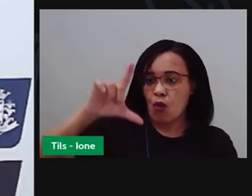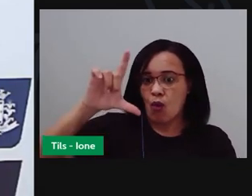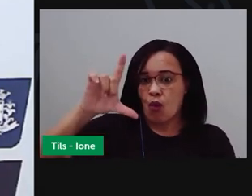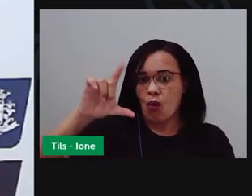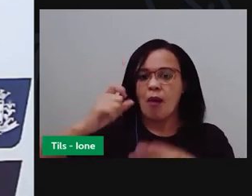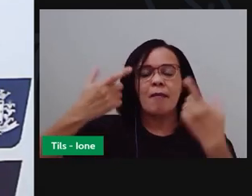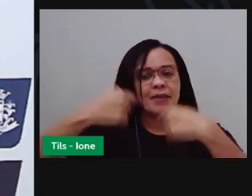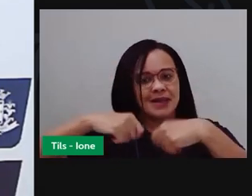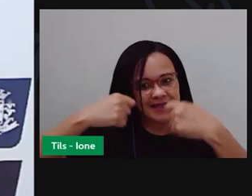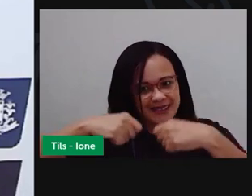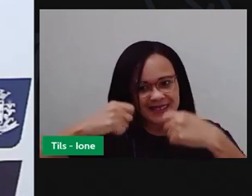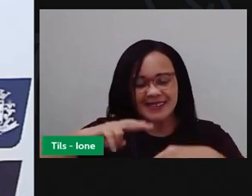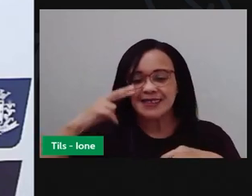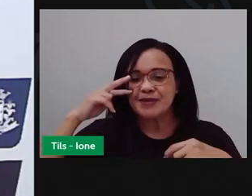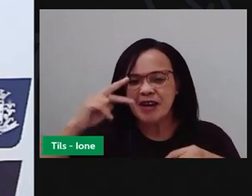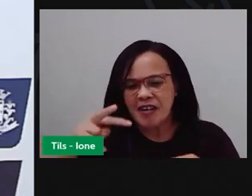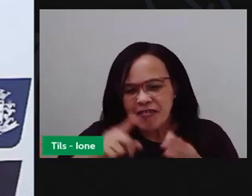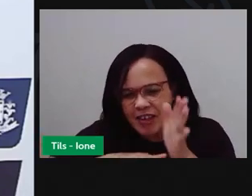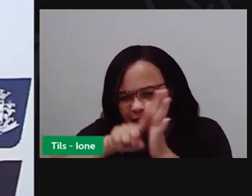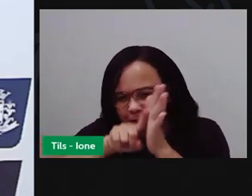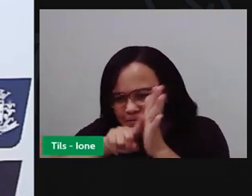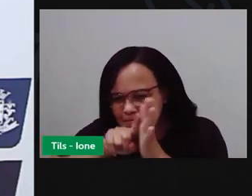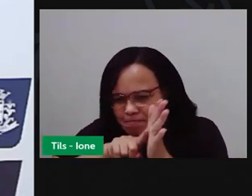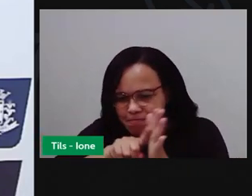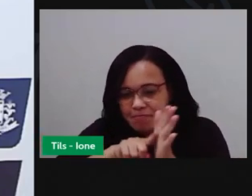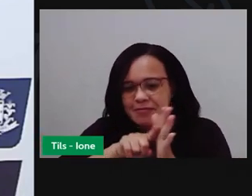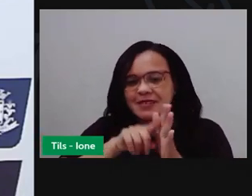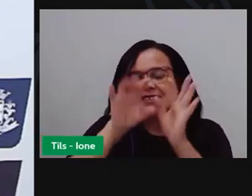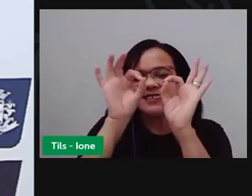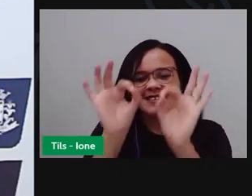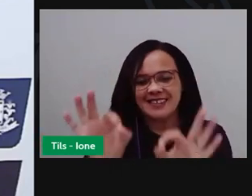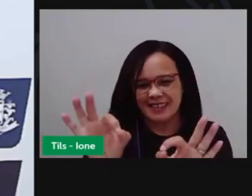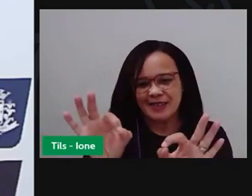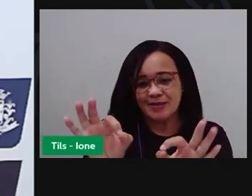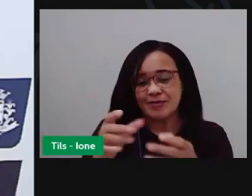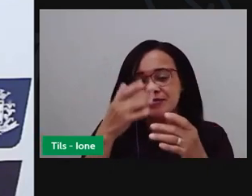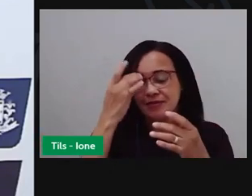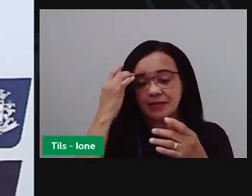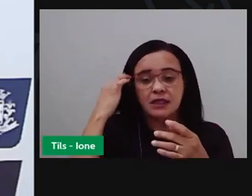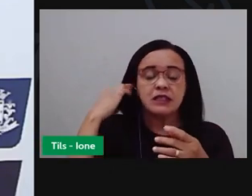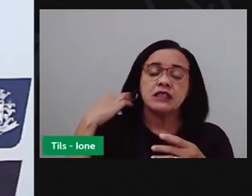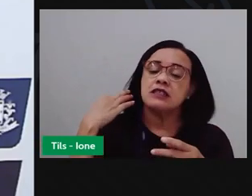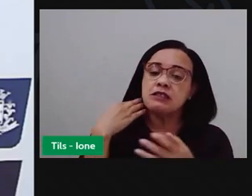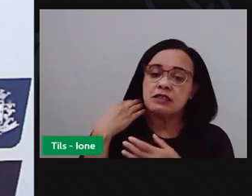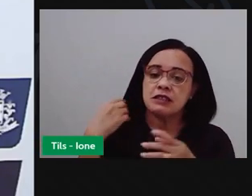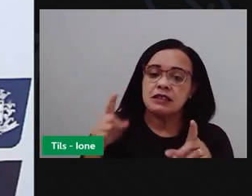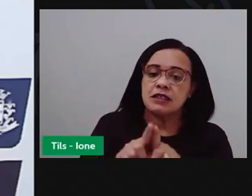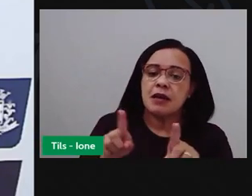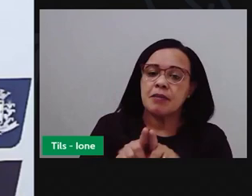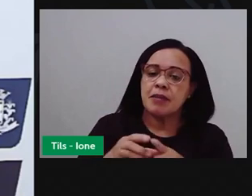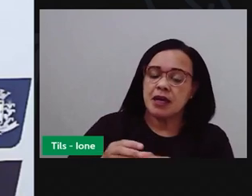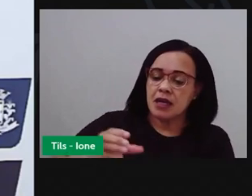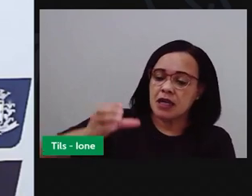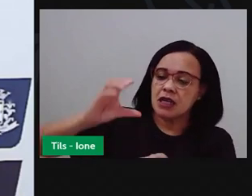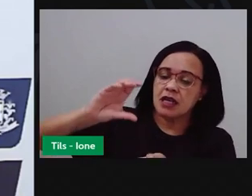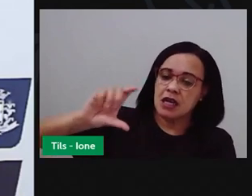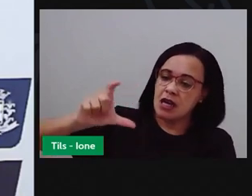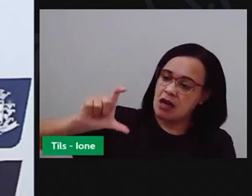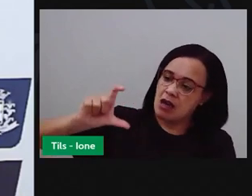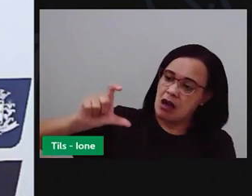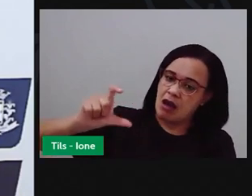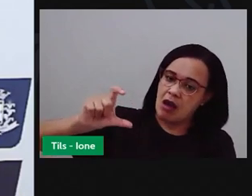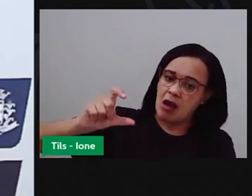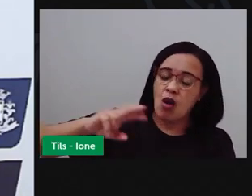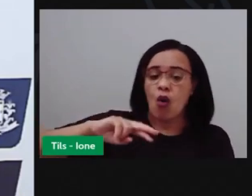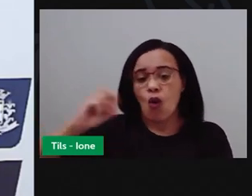Além da xícara, que não é convencional, a gente também vai ter aí colher, a gente vai ter